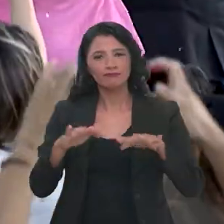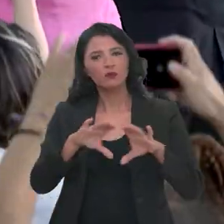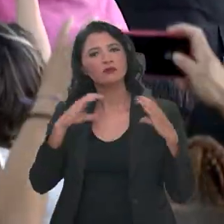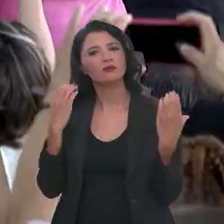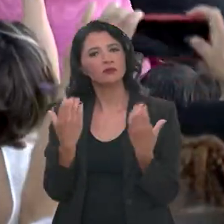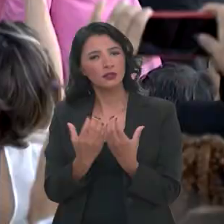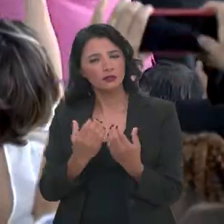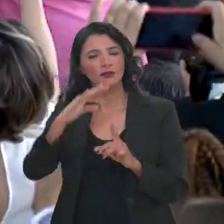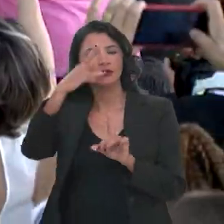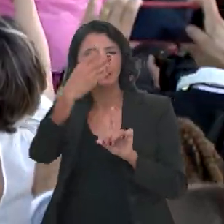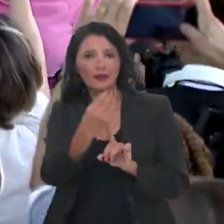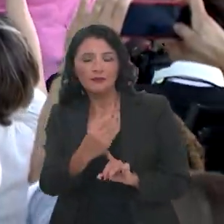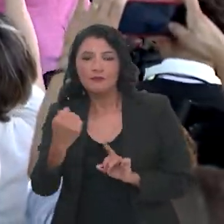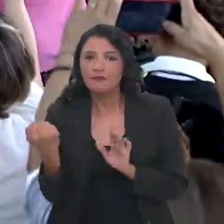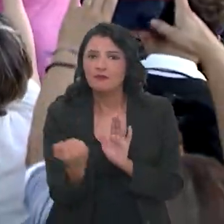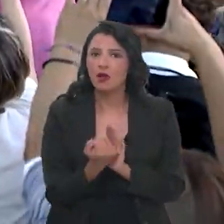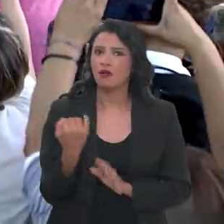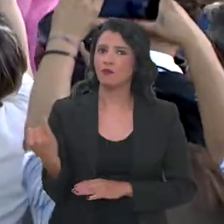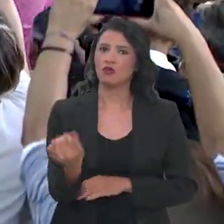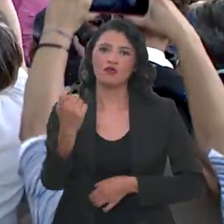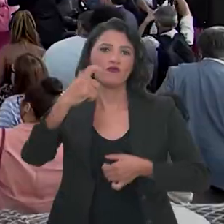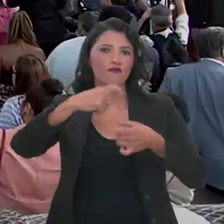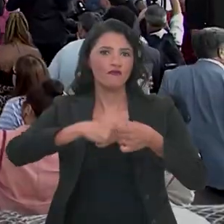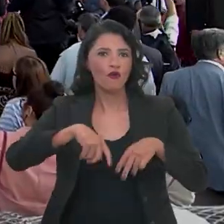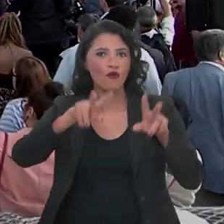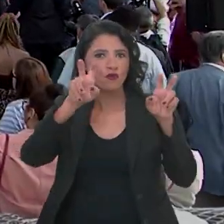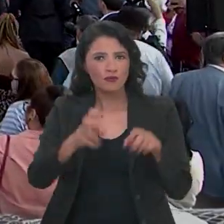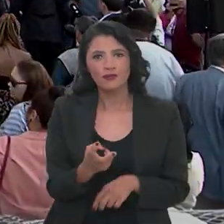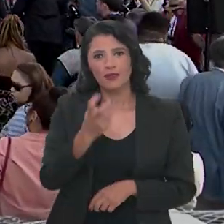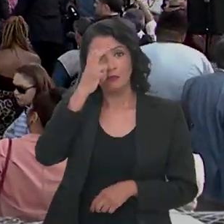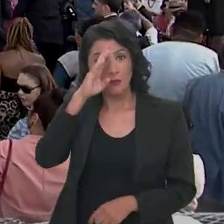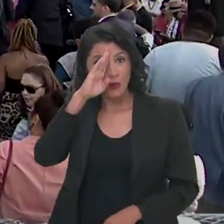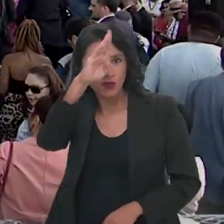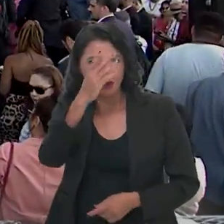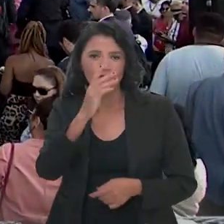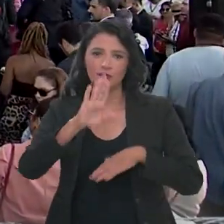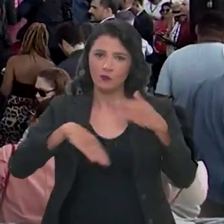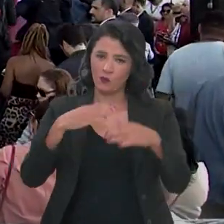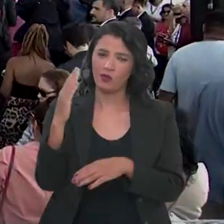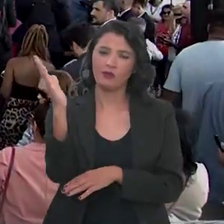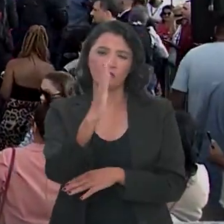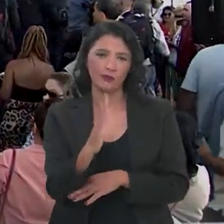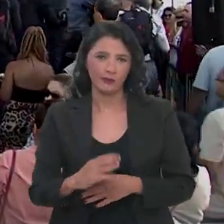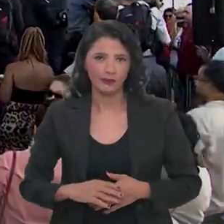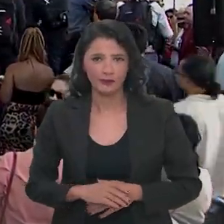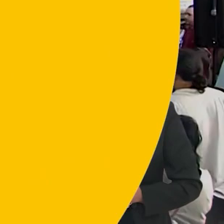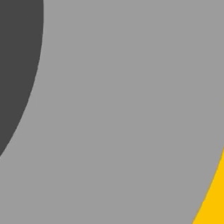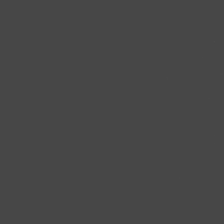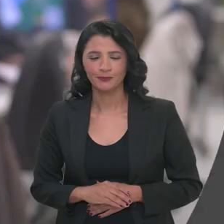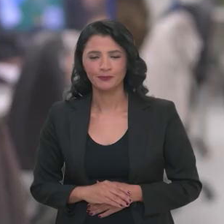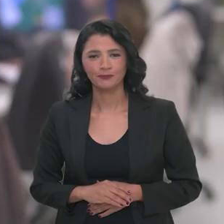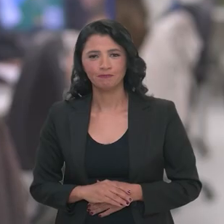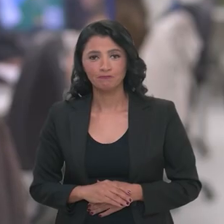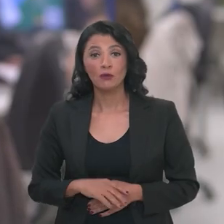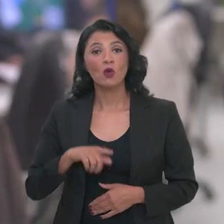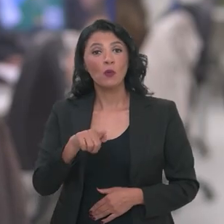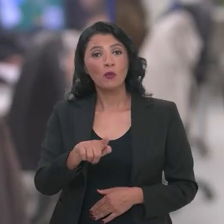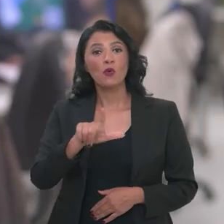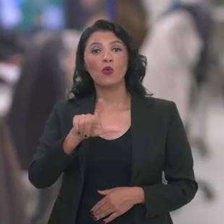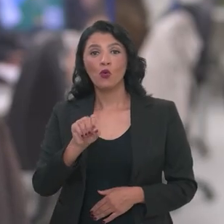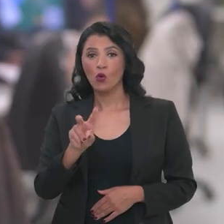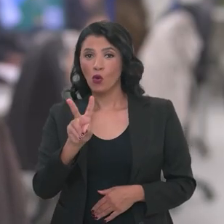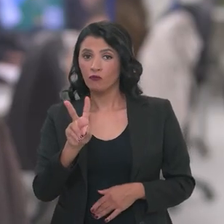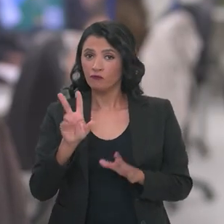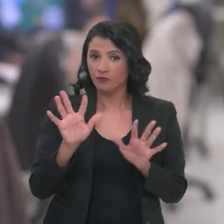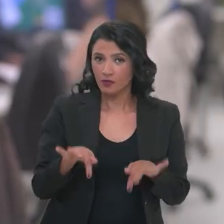ato simbólico, um marco para a retomada da pasta como prioridade para o desenvolvimento do país. E o Porto Globo de